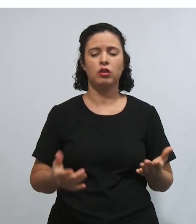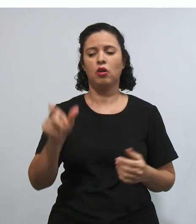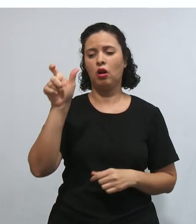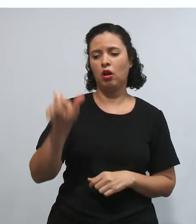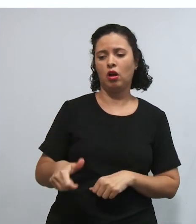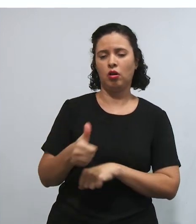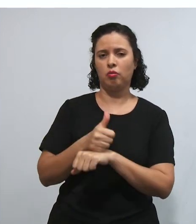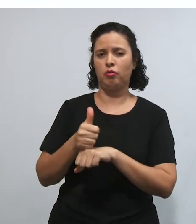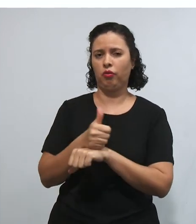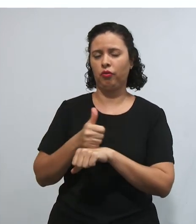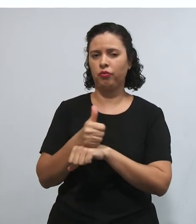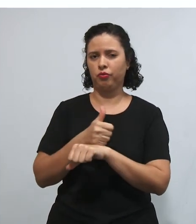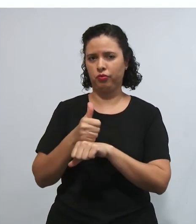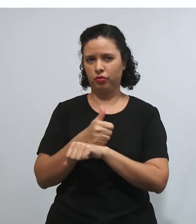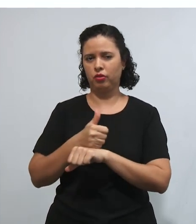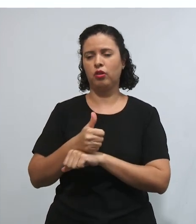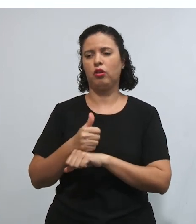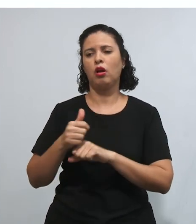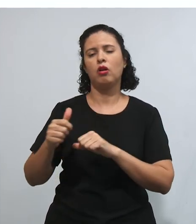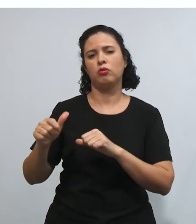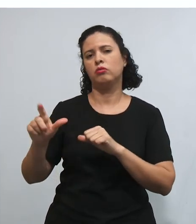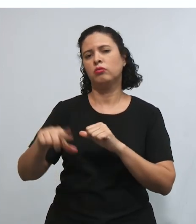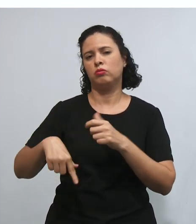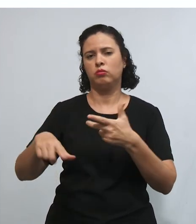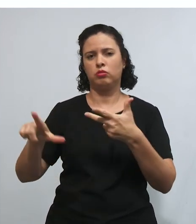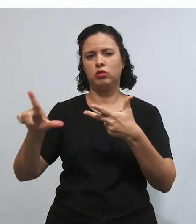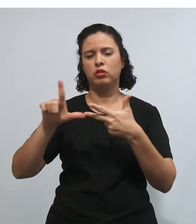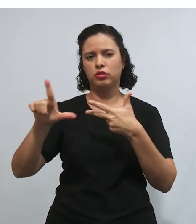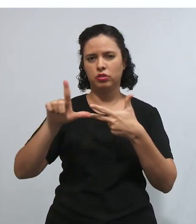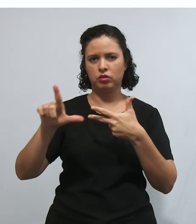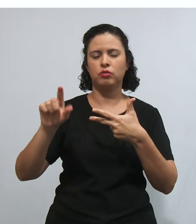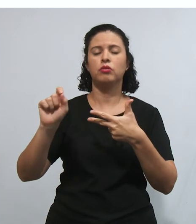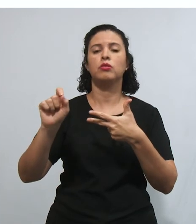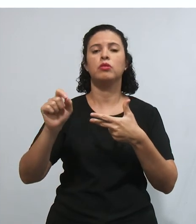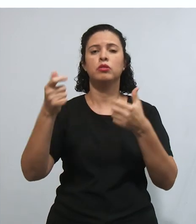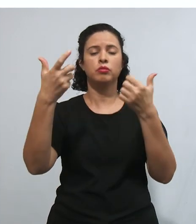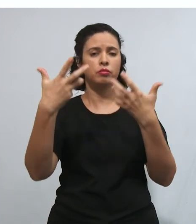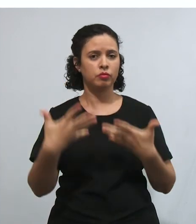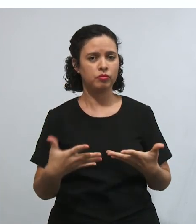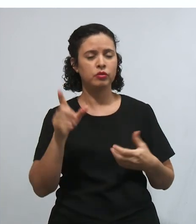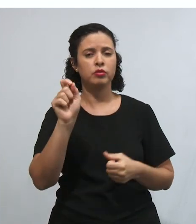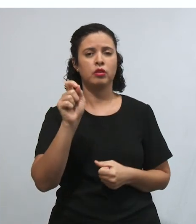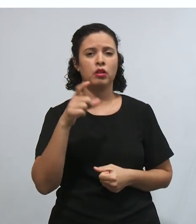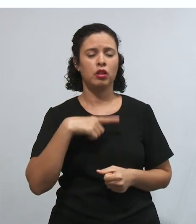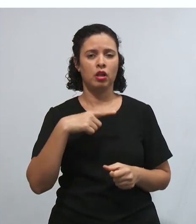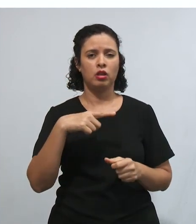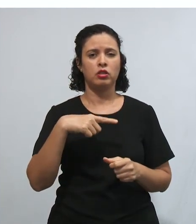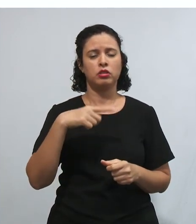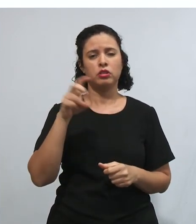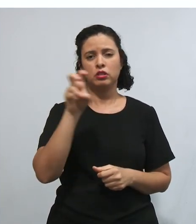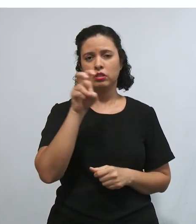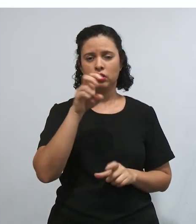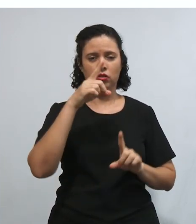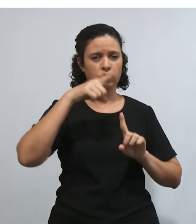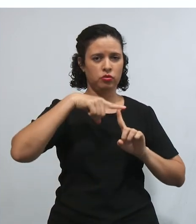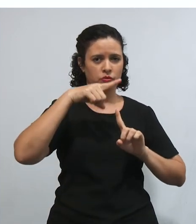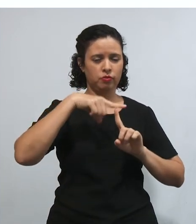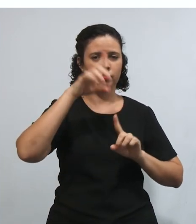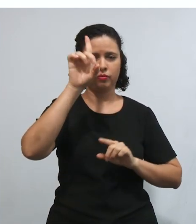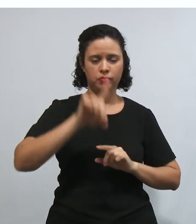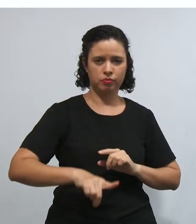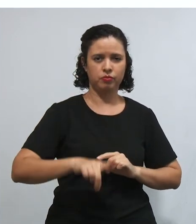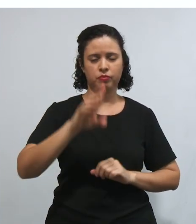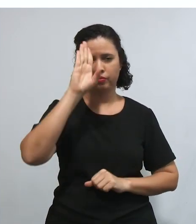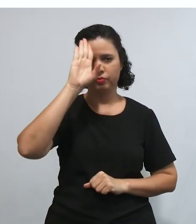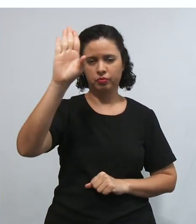constituinte estabeleceu 5 espécies ao gênero direitos e garantias fundamentais.